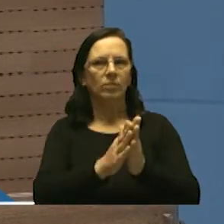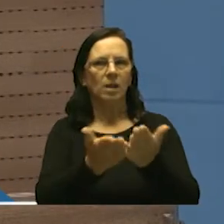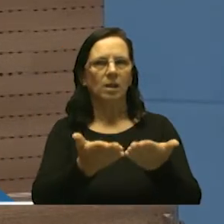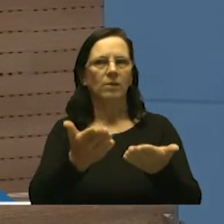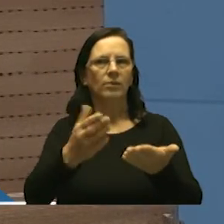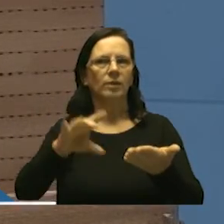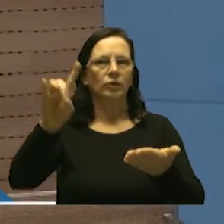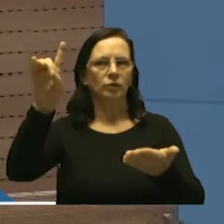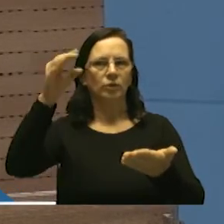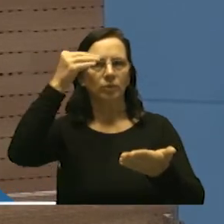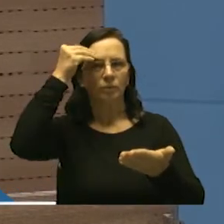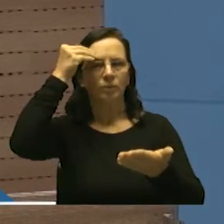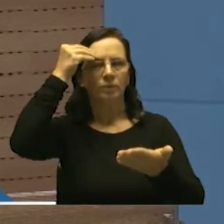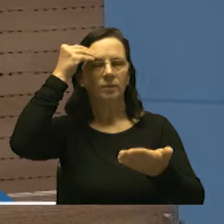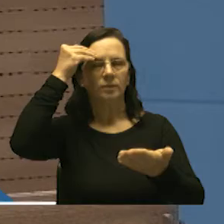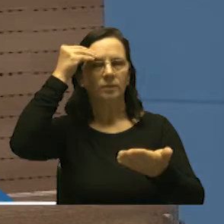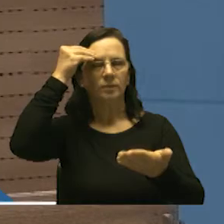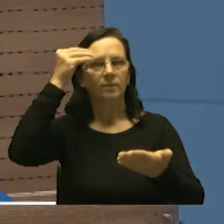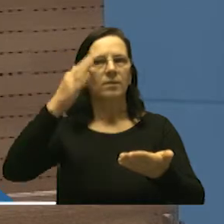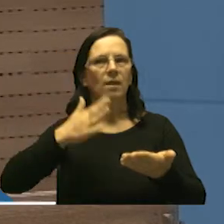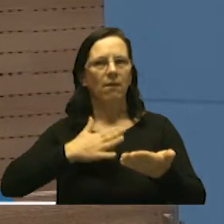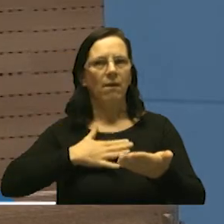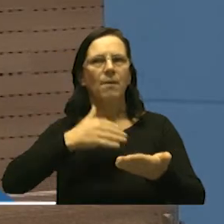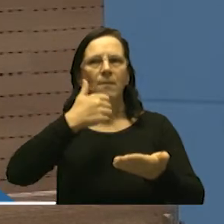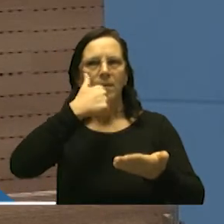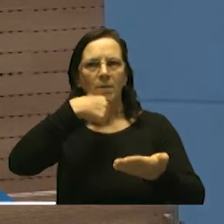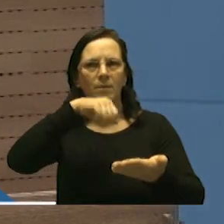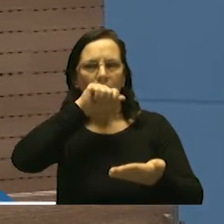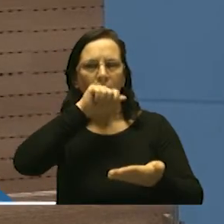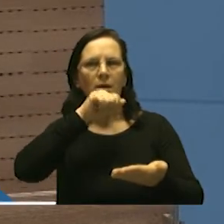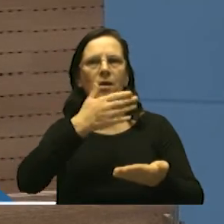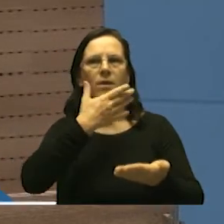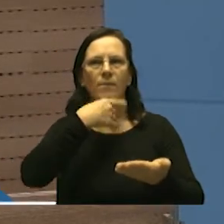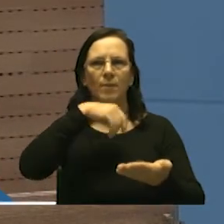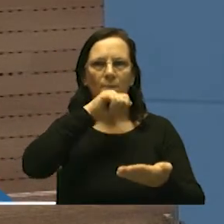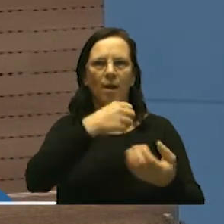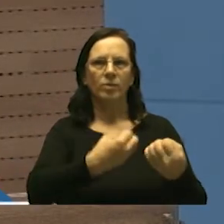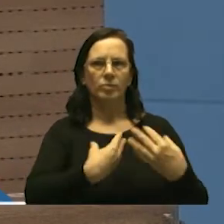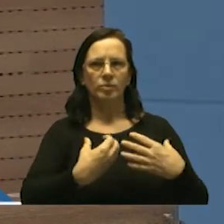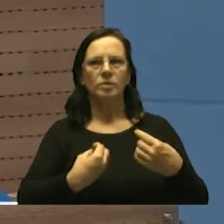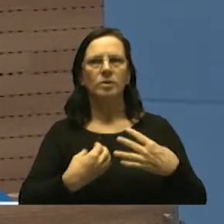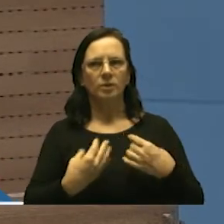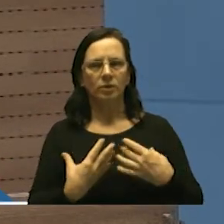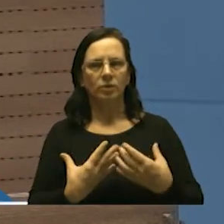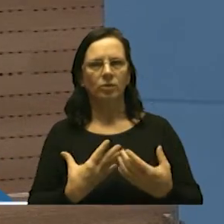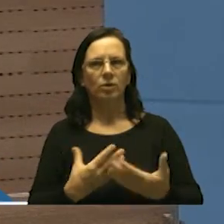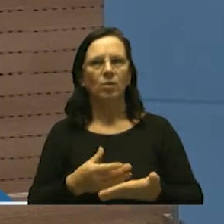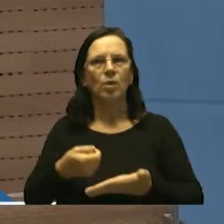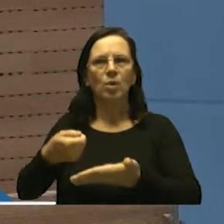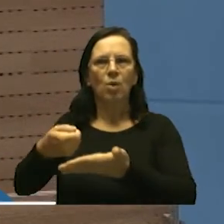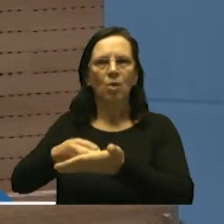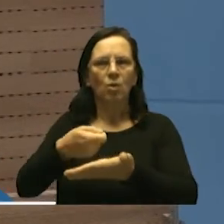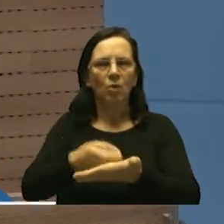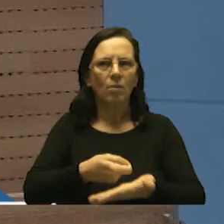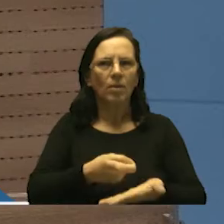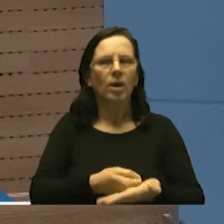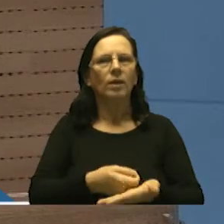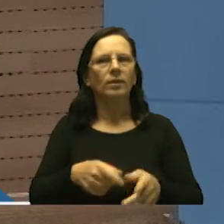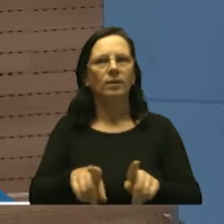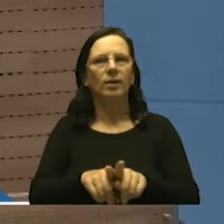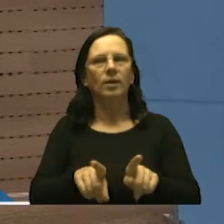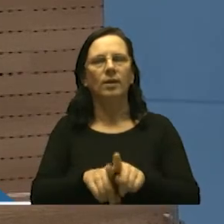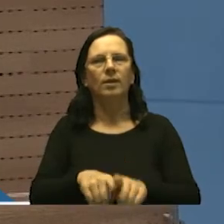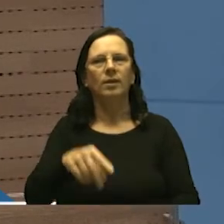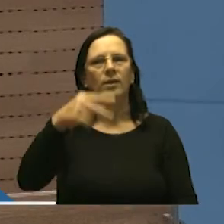com a minha família com meu pai e com a minha mãe e é por isso que eu venho aqui cobrar a palavra do senhor prefeito municipal